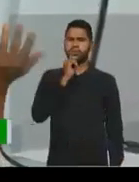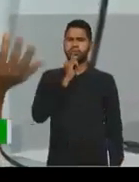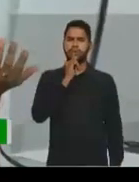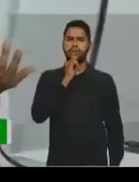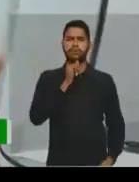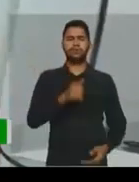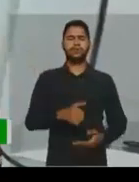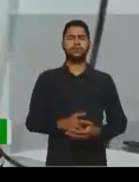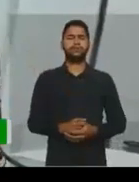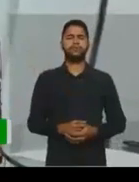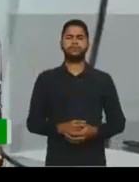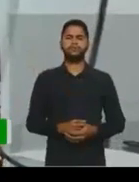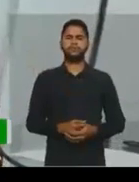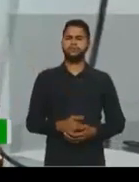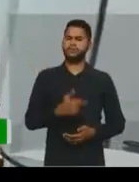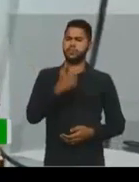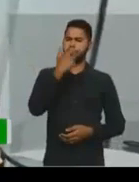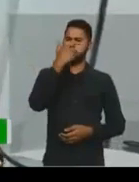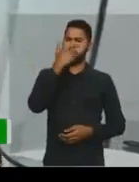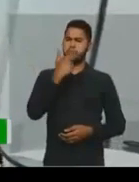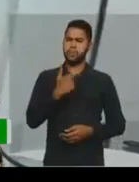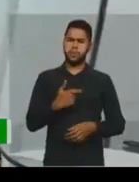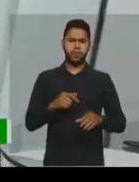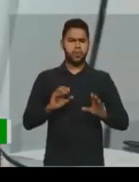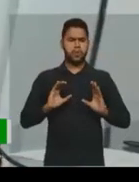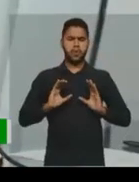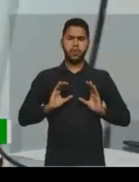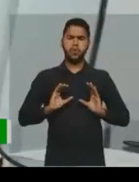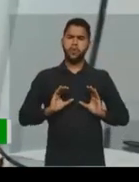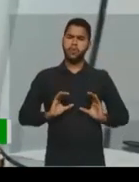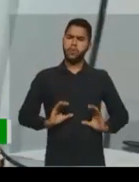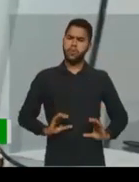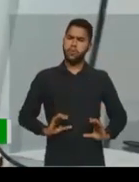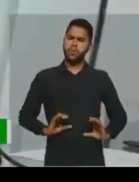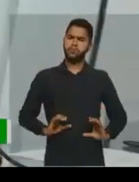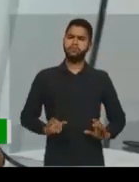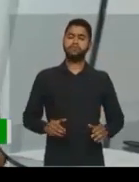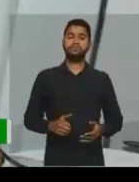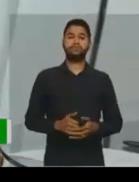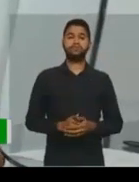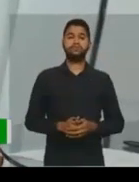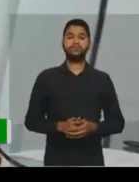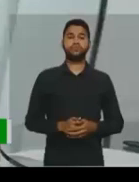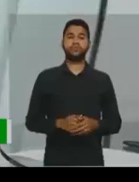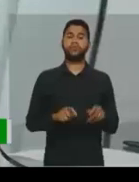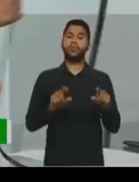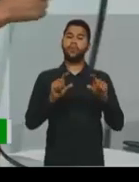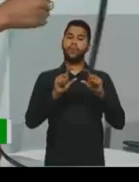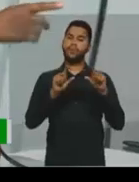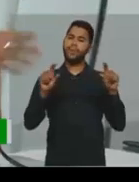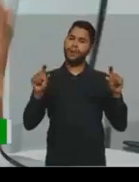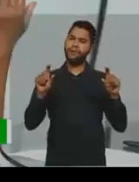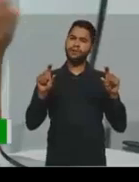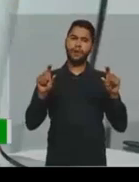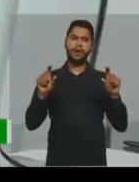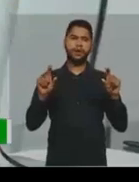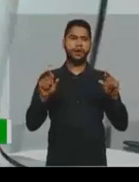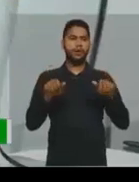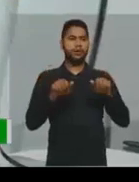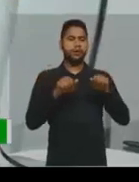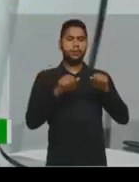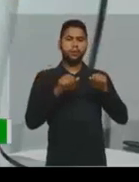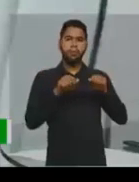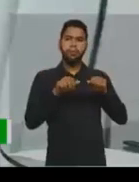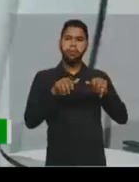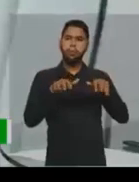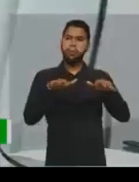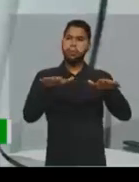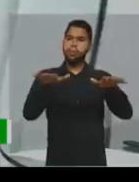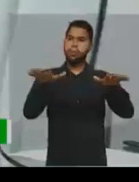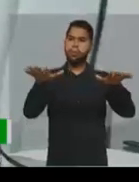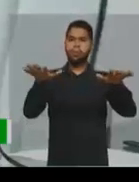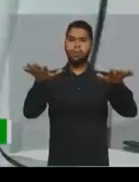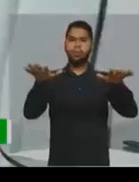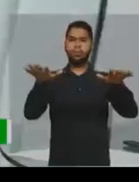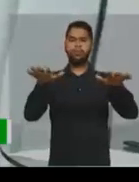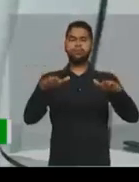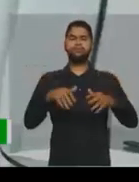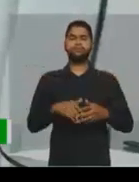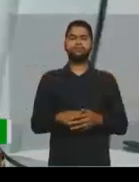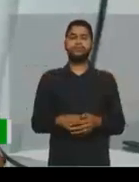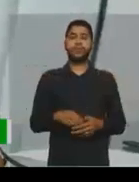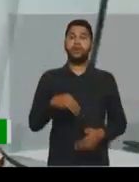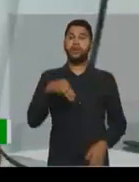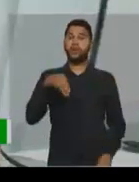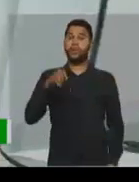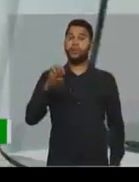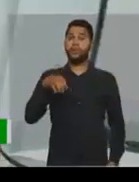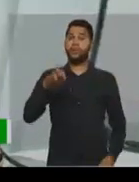determinada postura, um comportamento, aí eu tenho uma frase que viralizou, que foi muito compartilhada. Então,